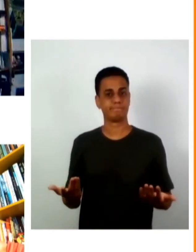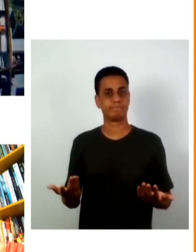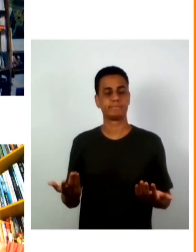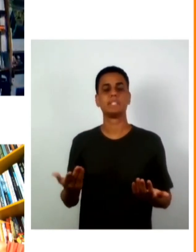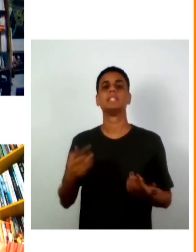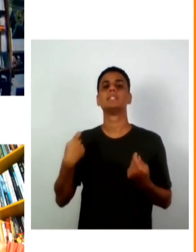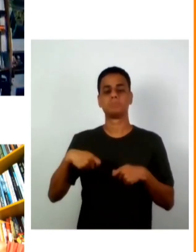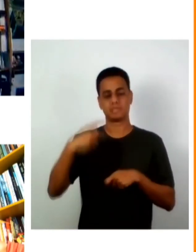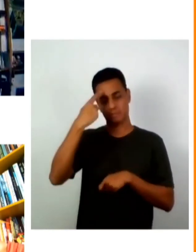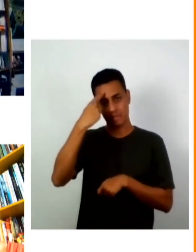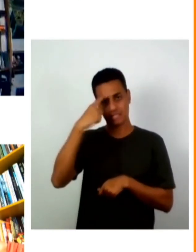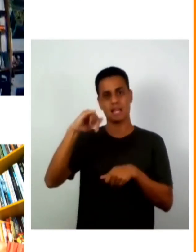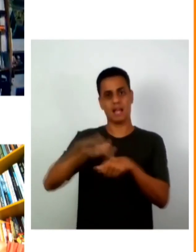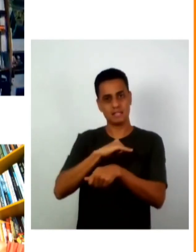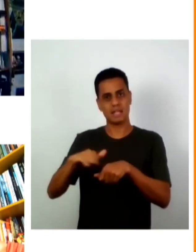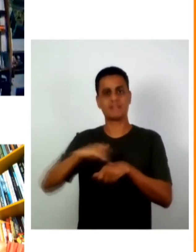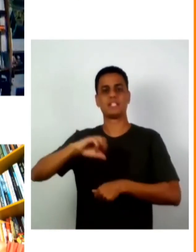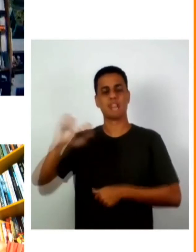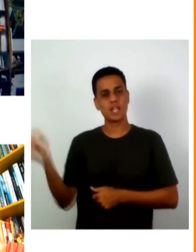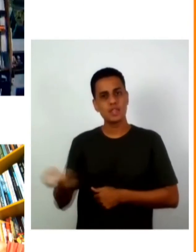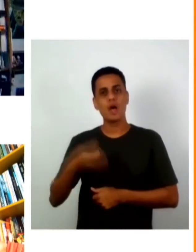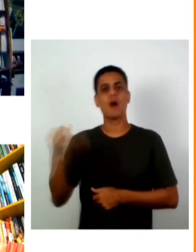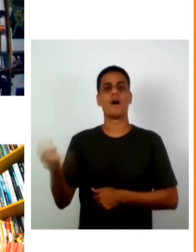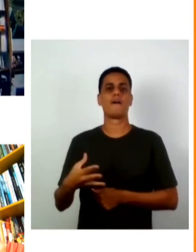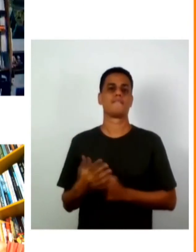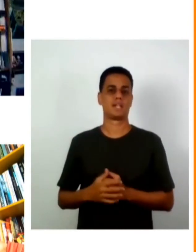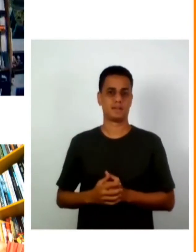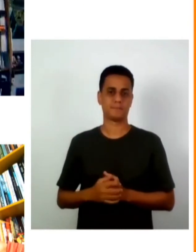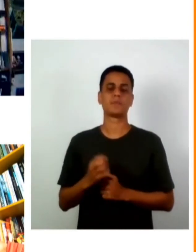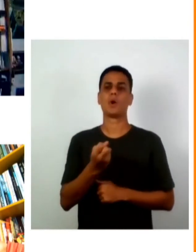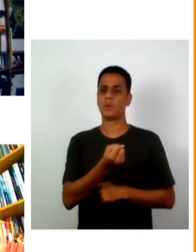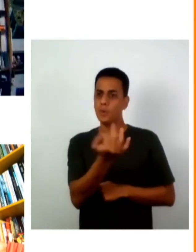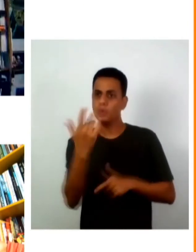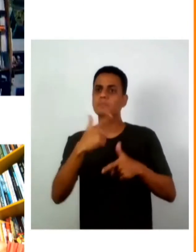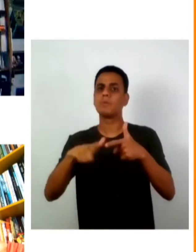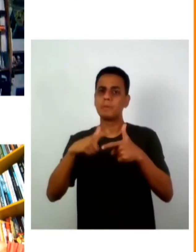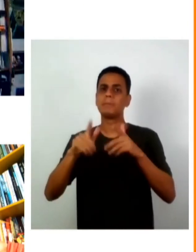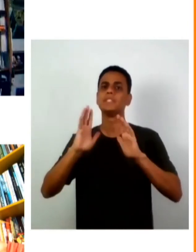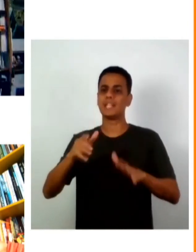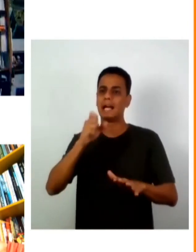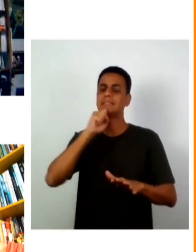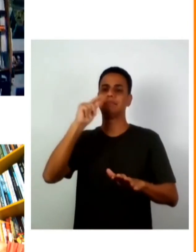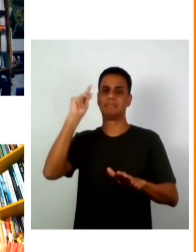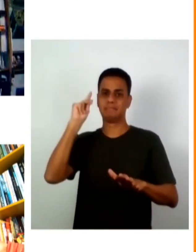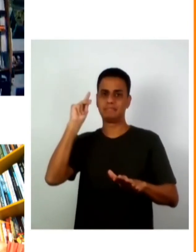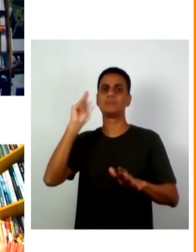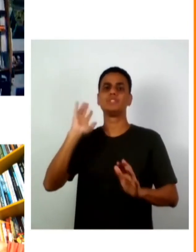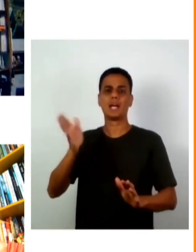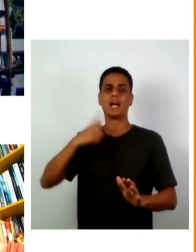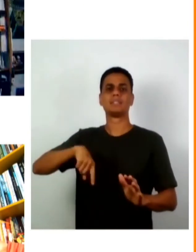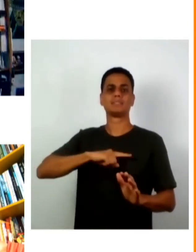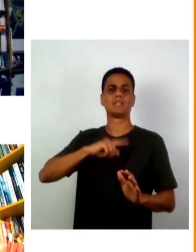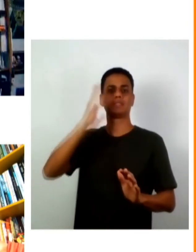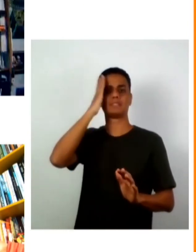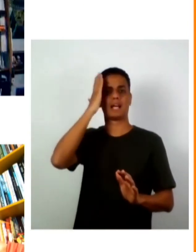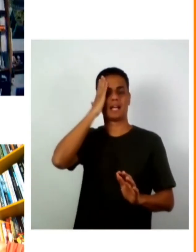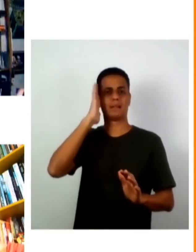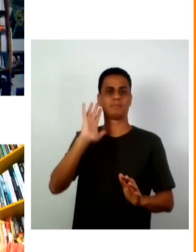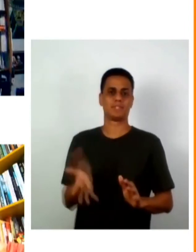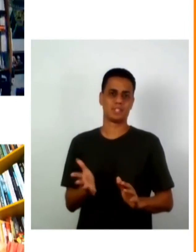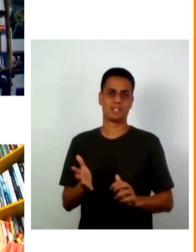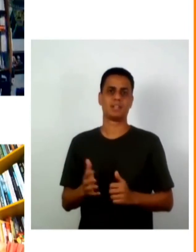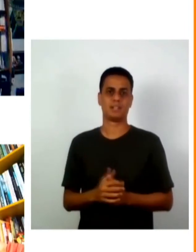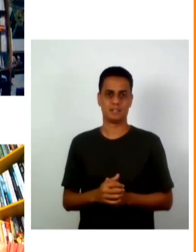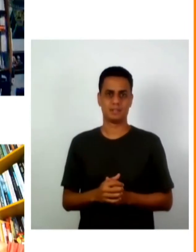então procurar portanto soluções novas para os problemas alguns problemas já estão muito bem definidos para nós